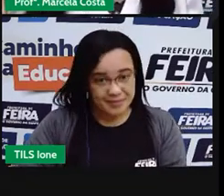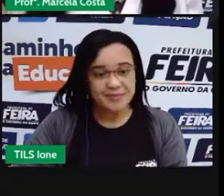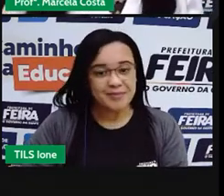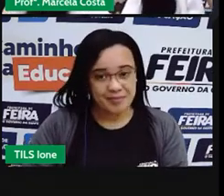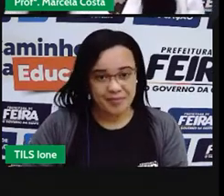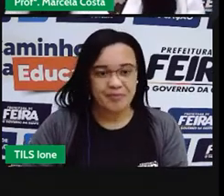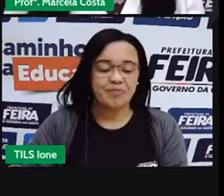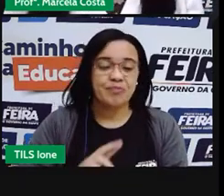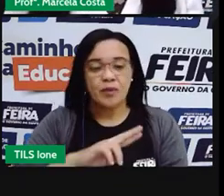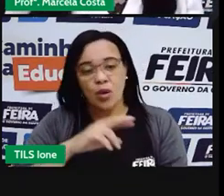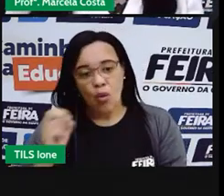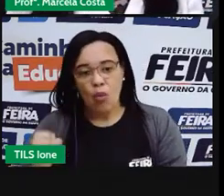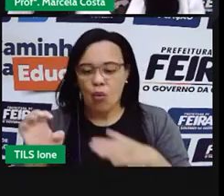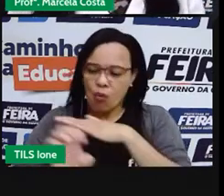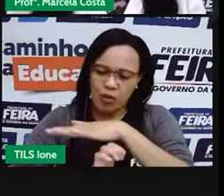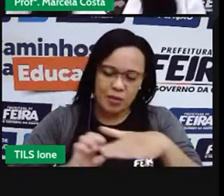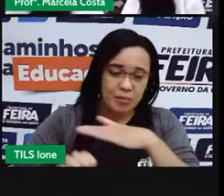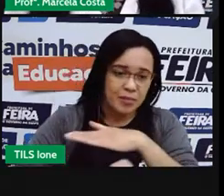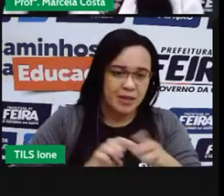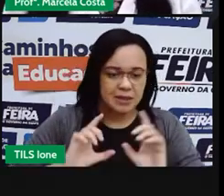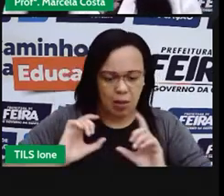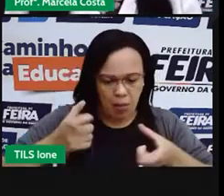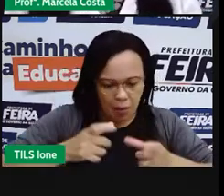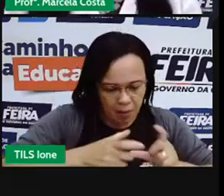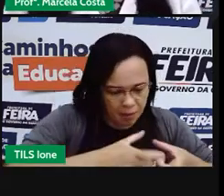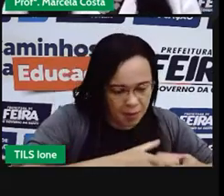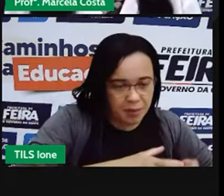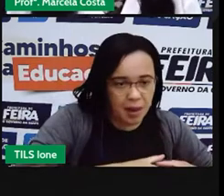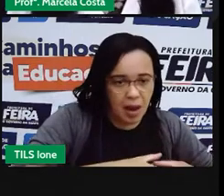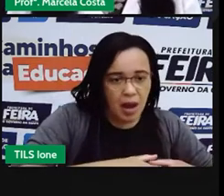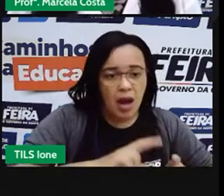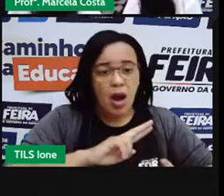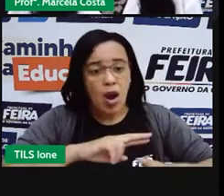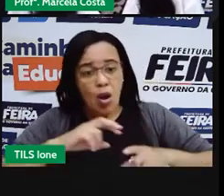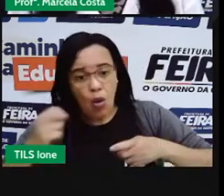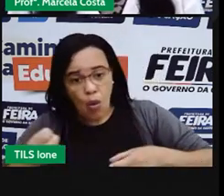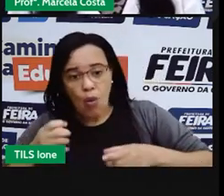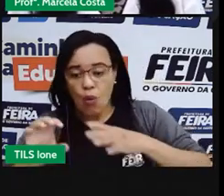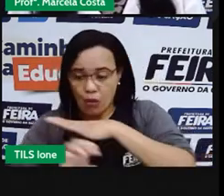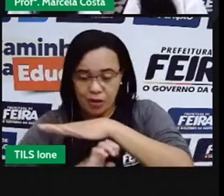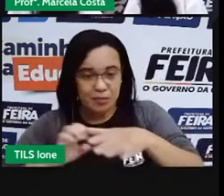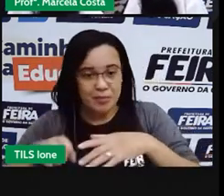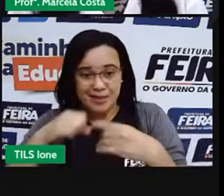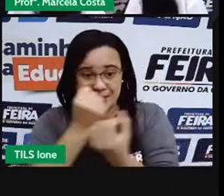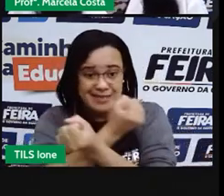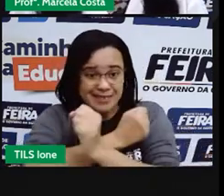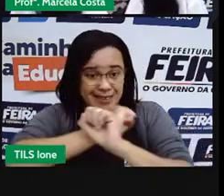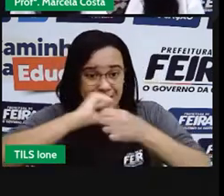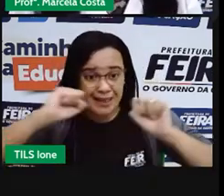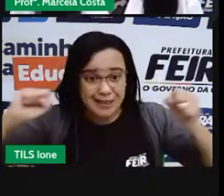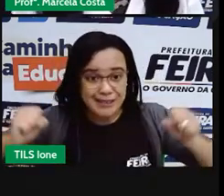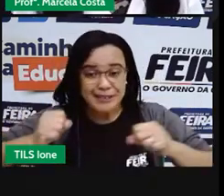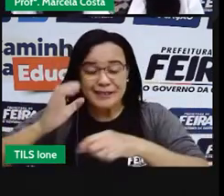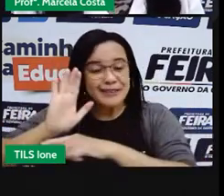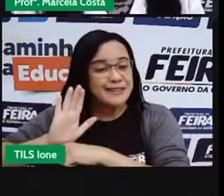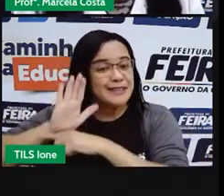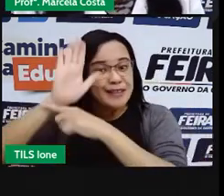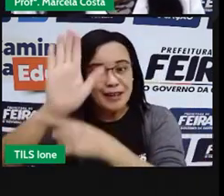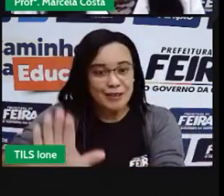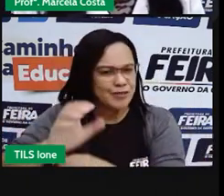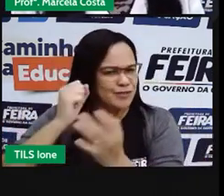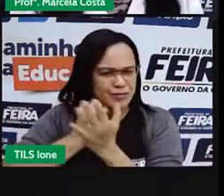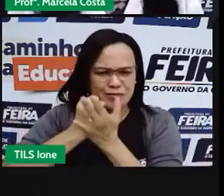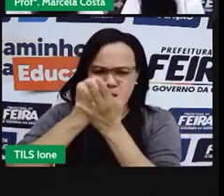maior do nível nacional, internacional, que tem a responsabilidade ambiental. que tem a responsabilidade